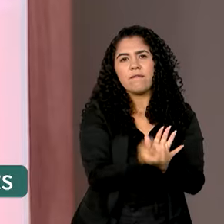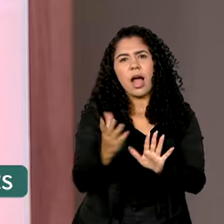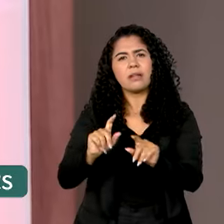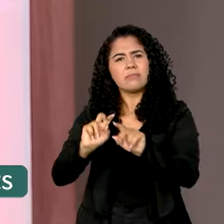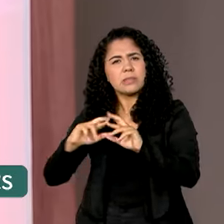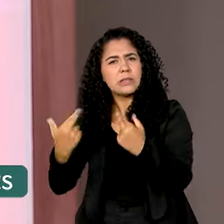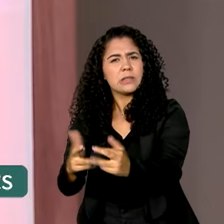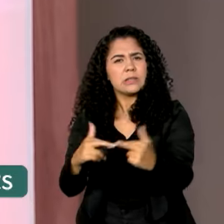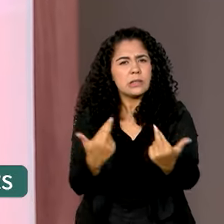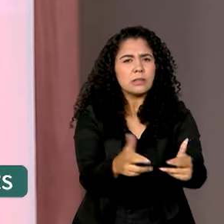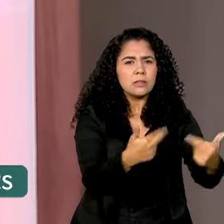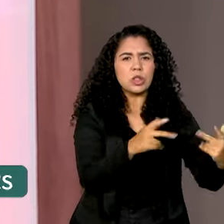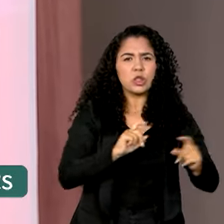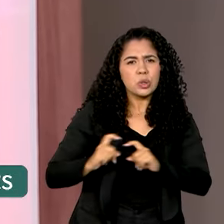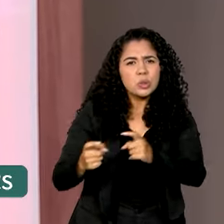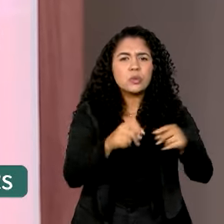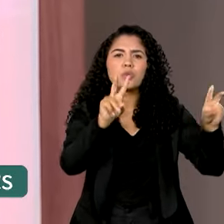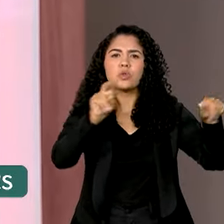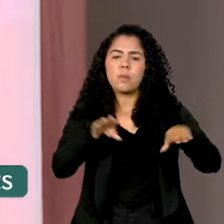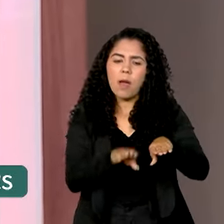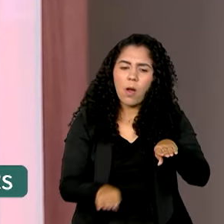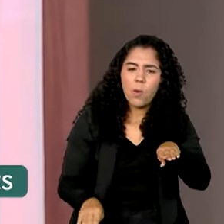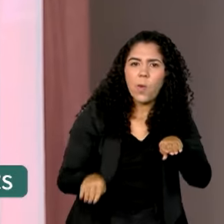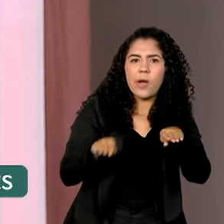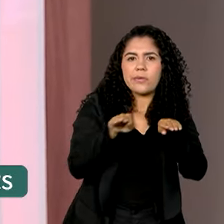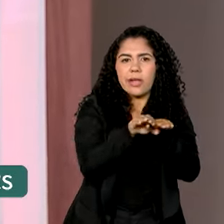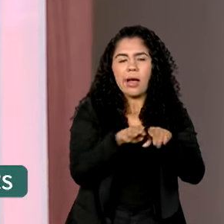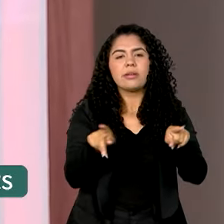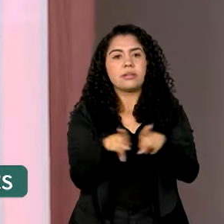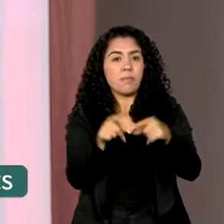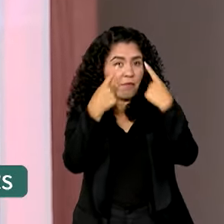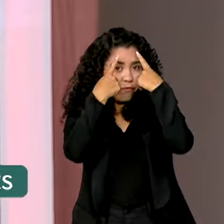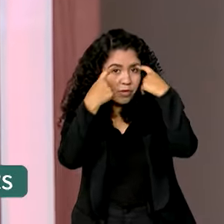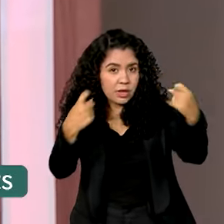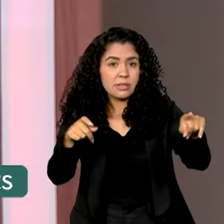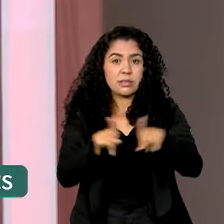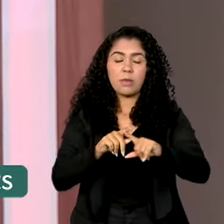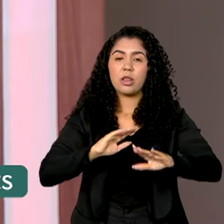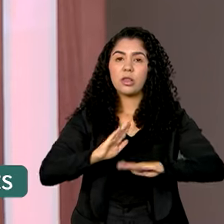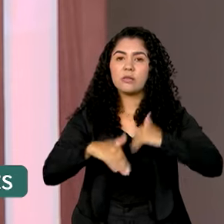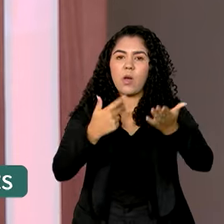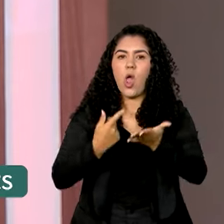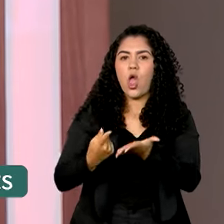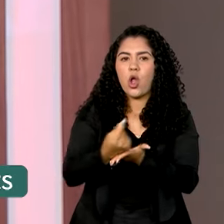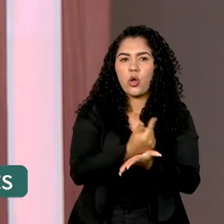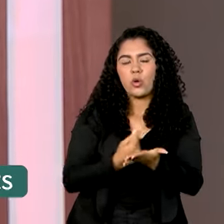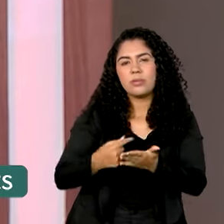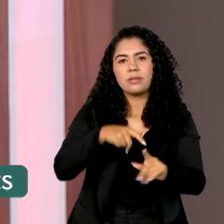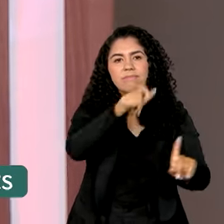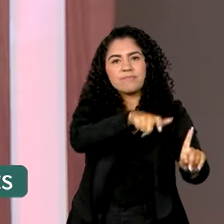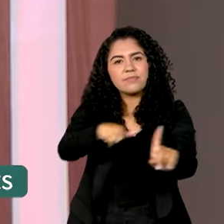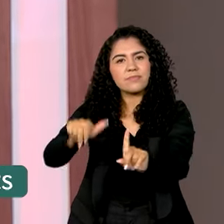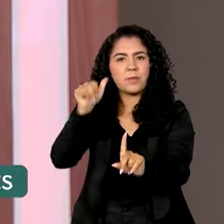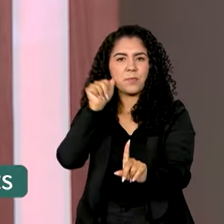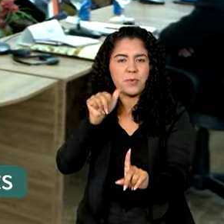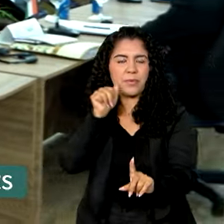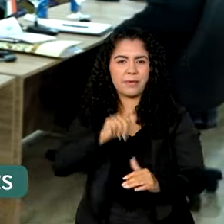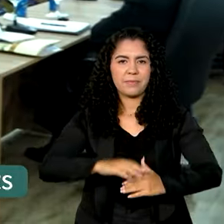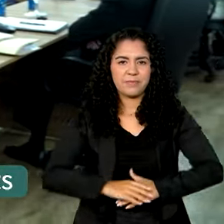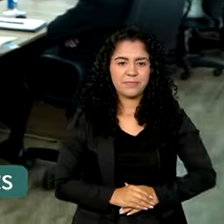reuniões para discutir a igualdade, a violência e o desenvolvimento econômico nas vidas das mulheres.